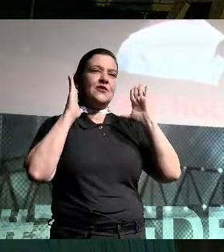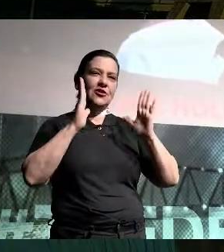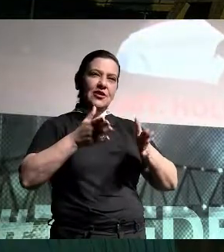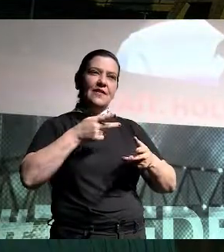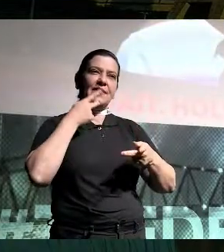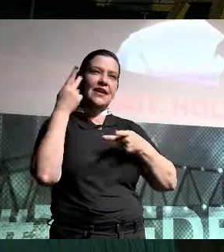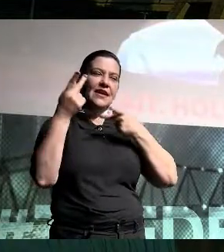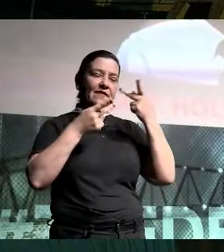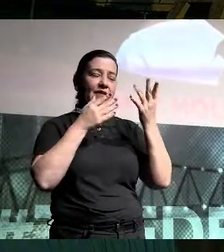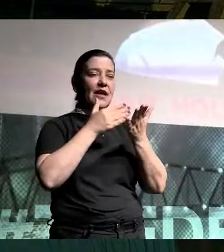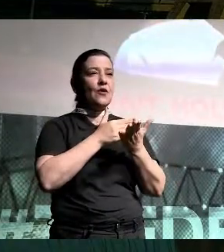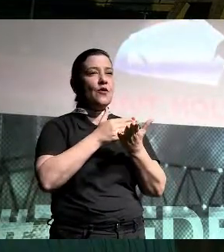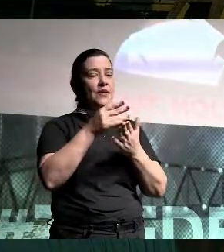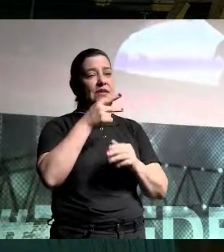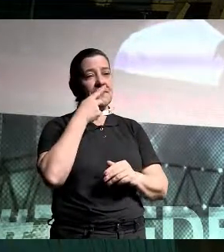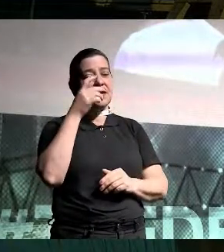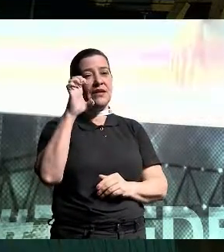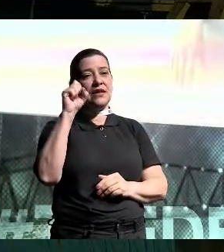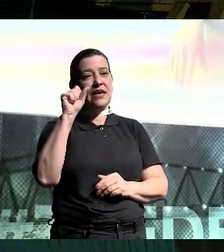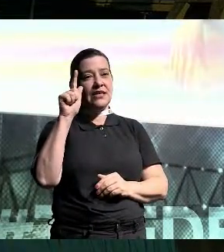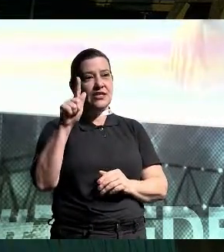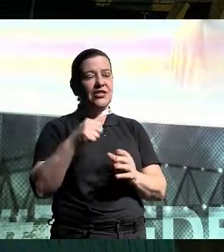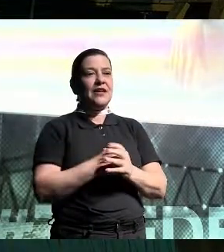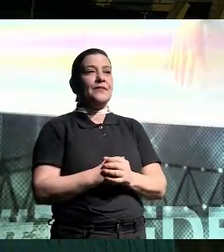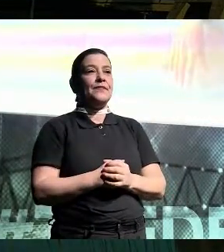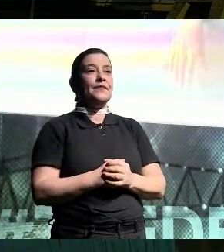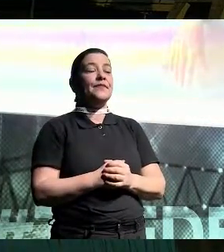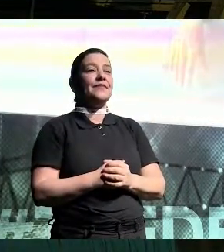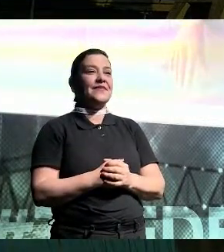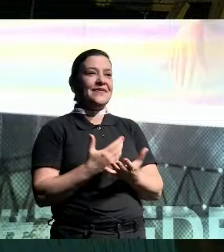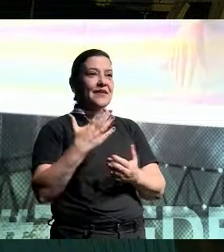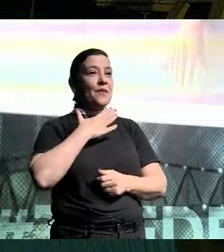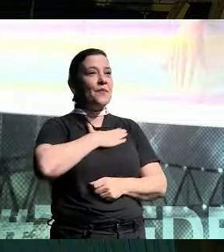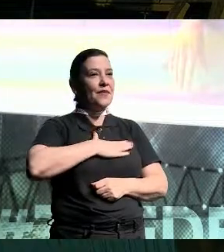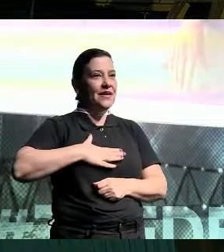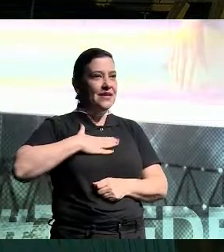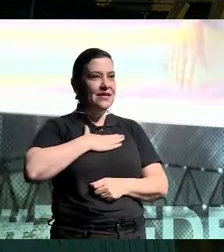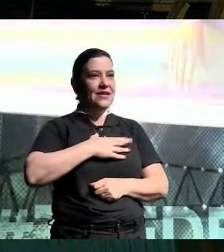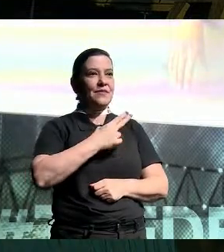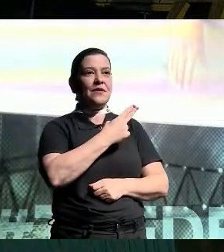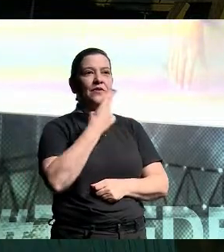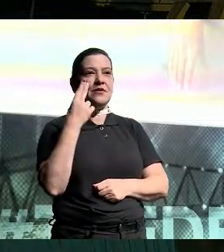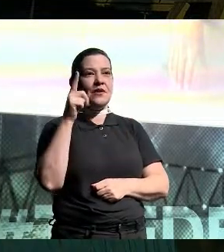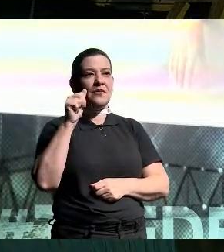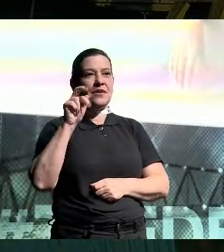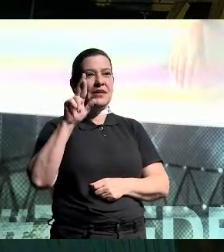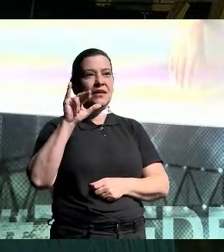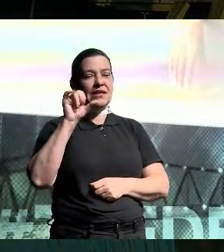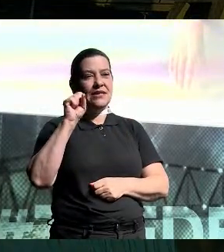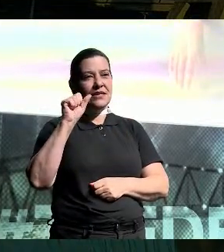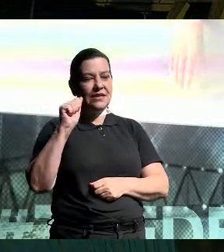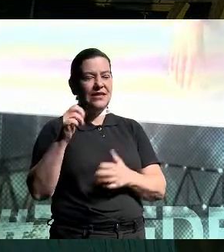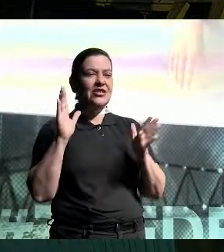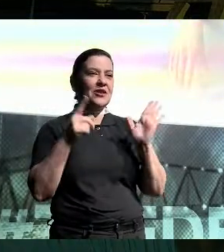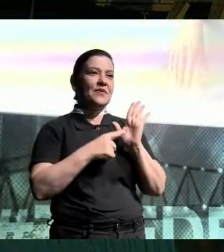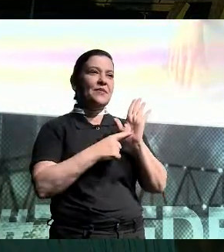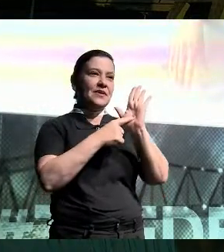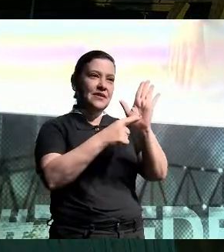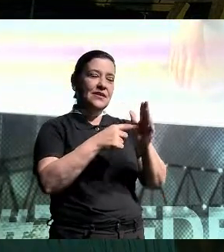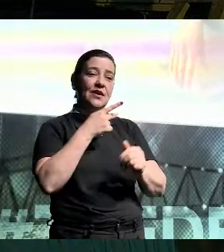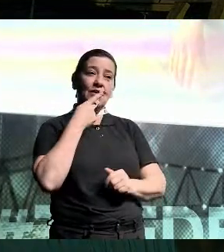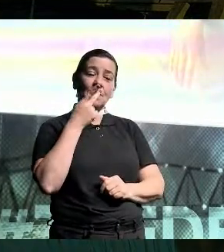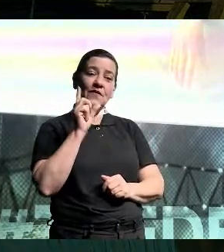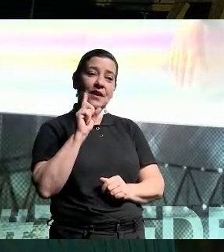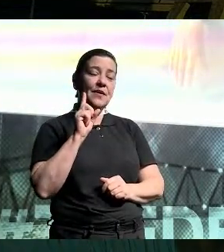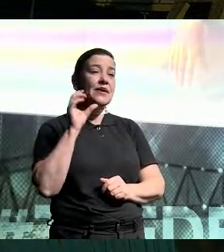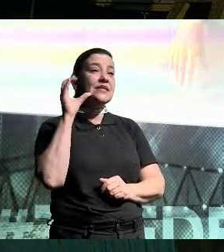caramba, eu comecei falando de SG e eu nem me apresentei. Então, gente, prazer, eu sou a Larissa. O pessoal acabou me apresentando, mas eu não falei um pouquinho sobre